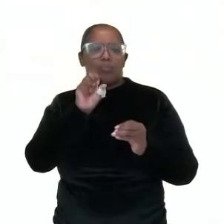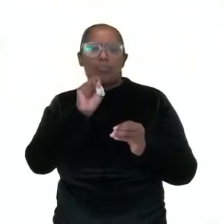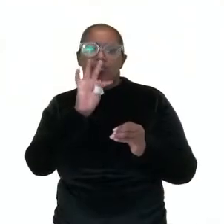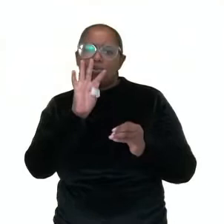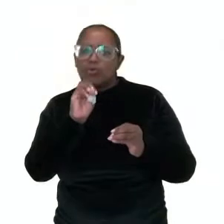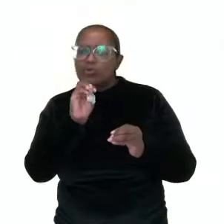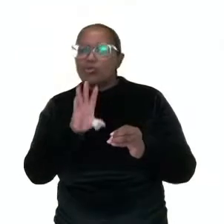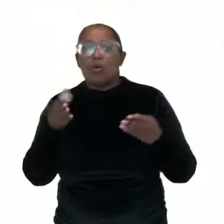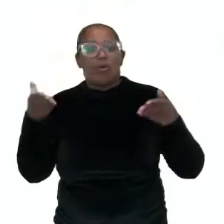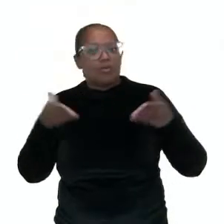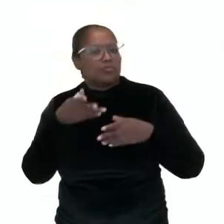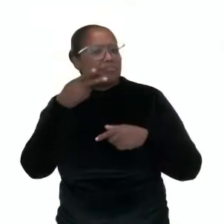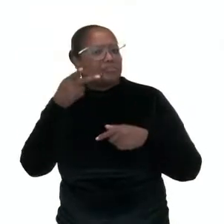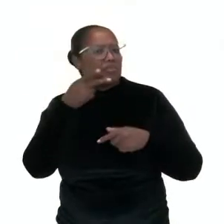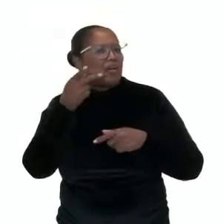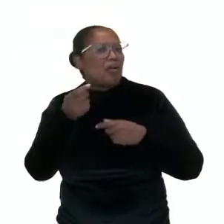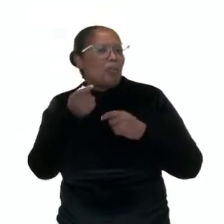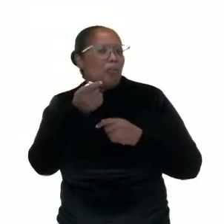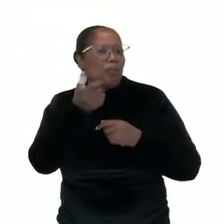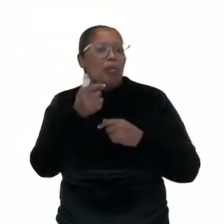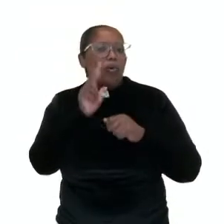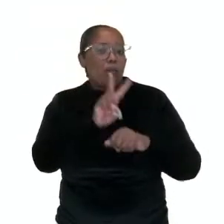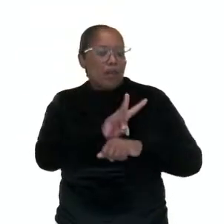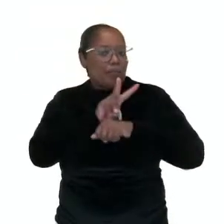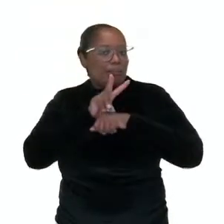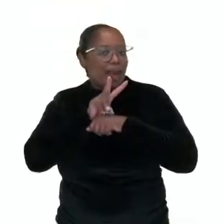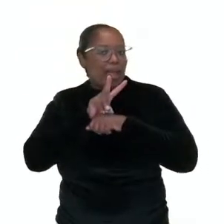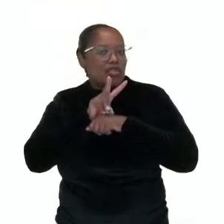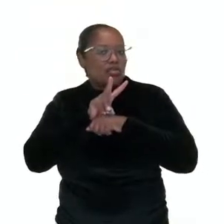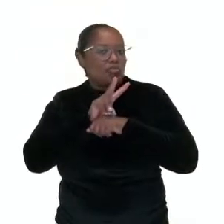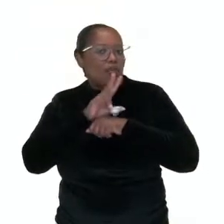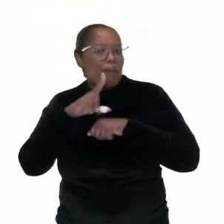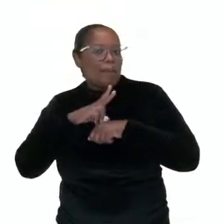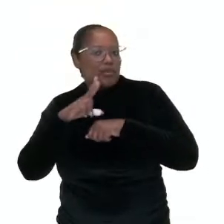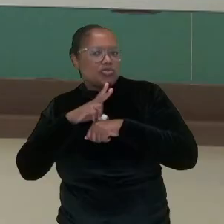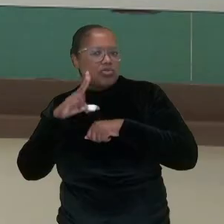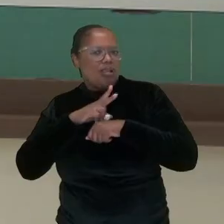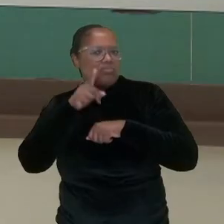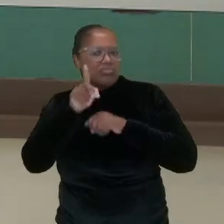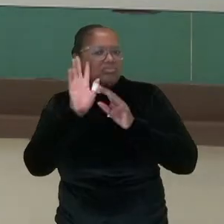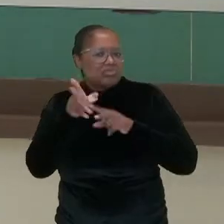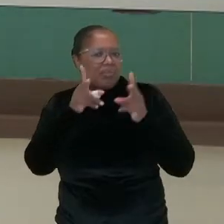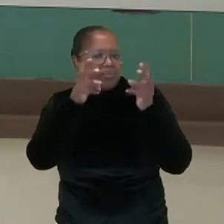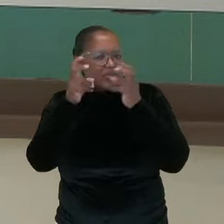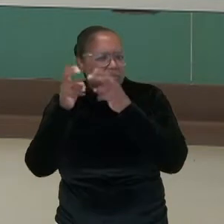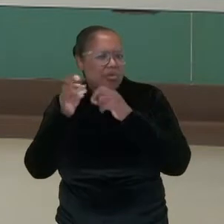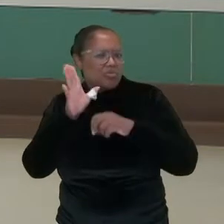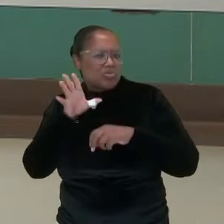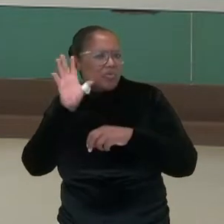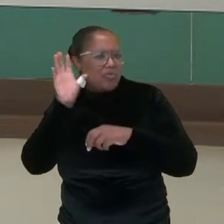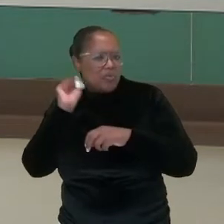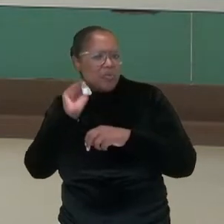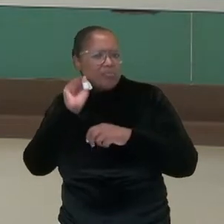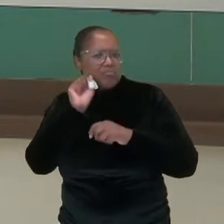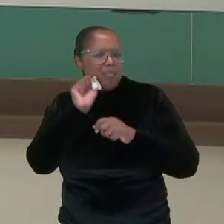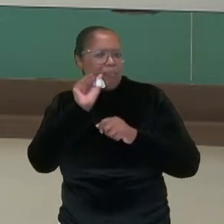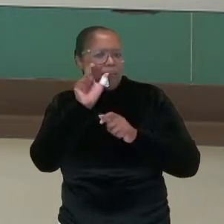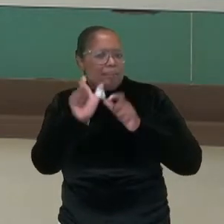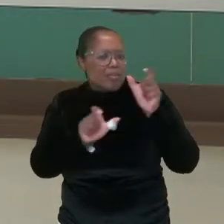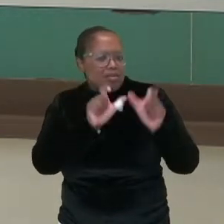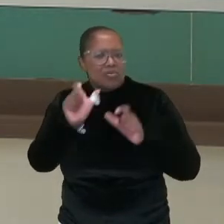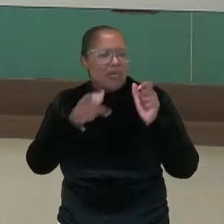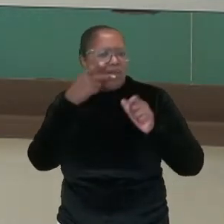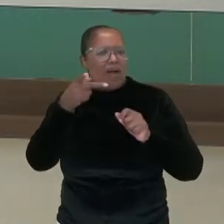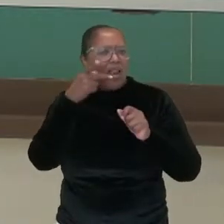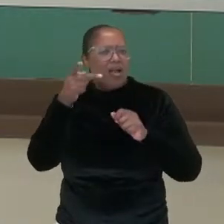Vamos falar um pouquinho sobre empréstimo pessoal. Já ouviu falar sobre isso? Acredito que já ouviu falar. Não devem